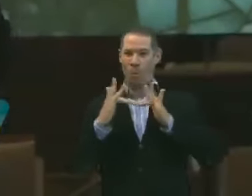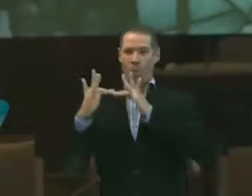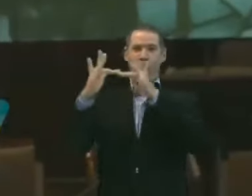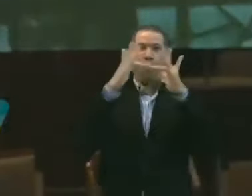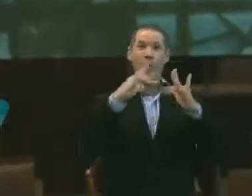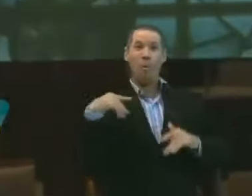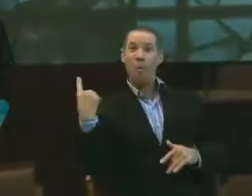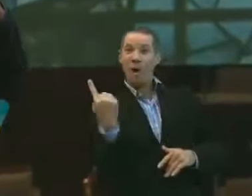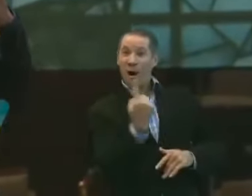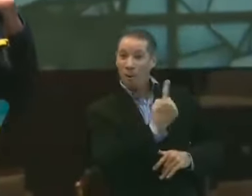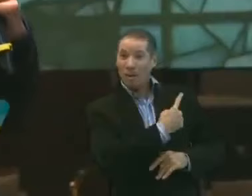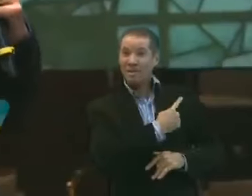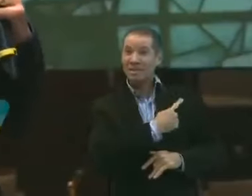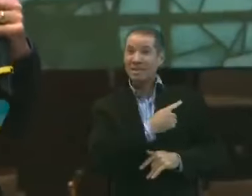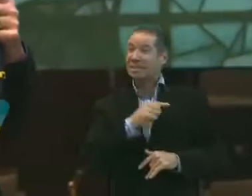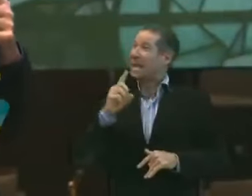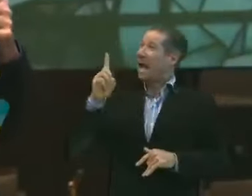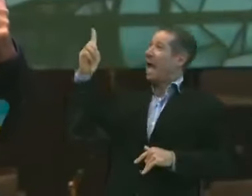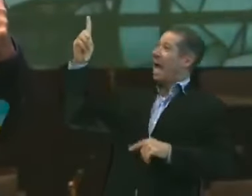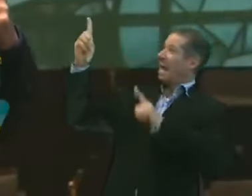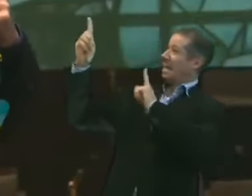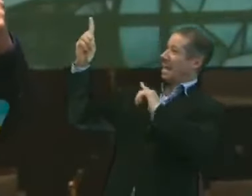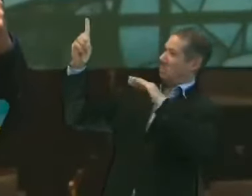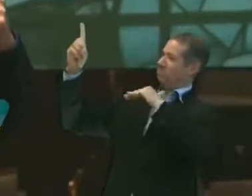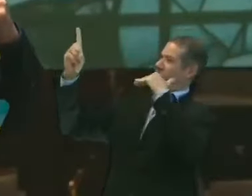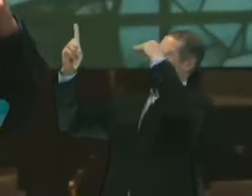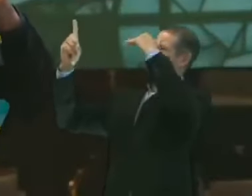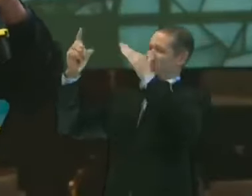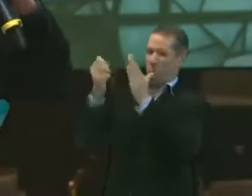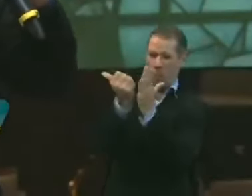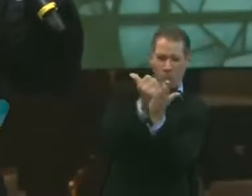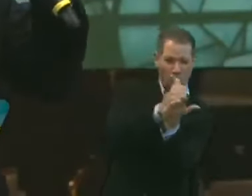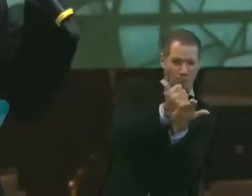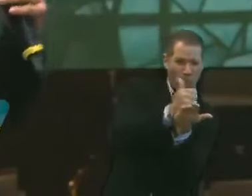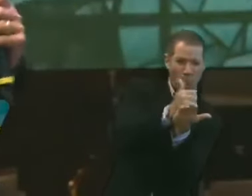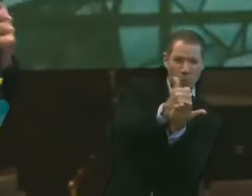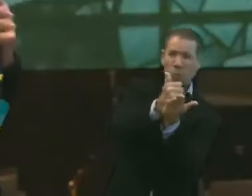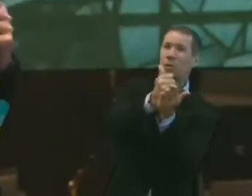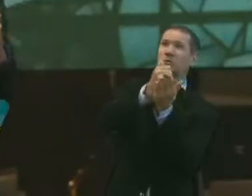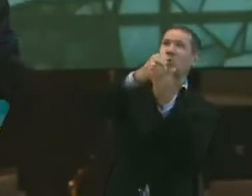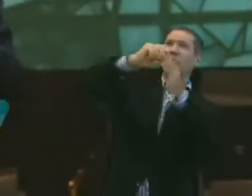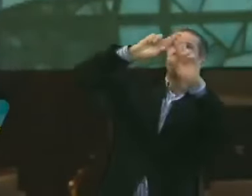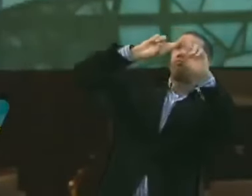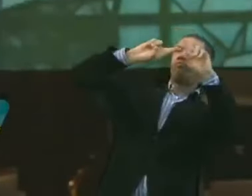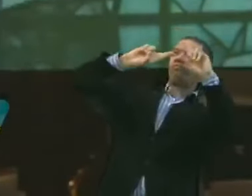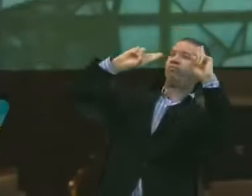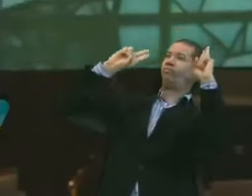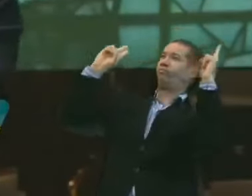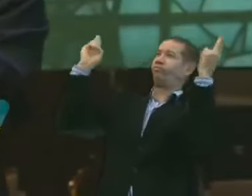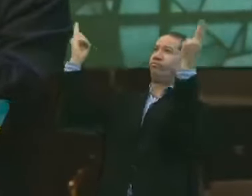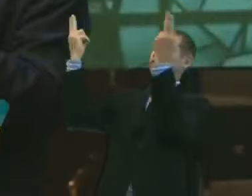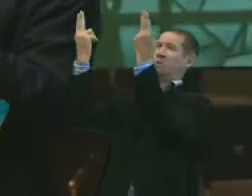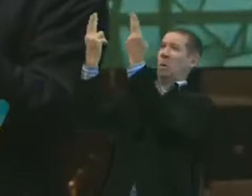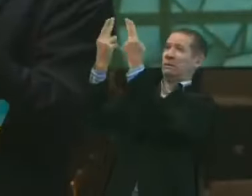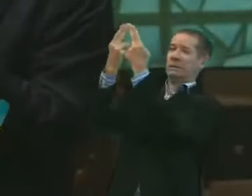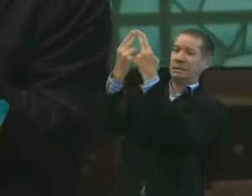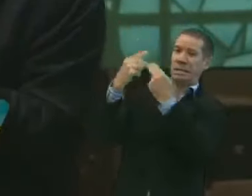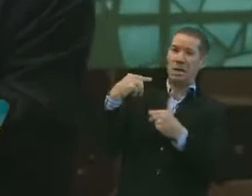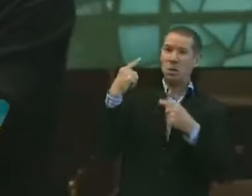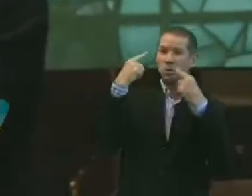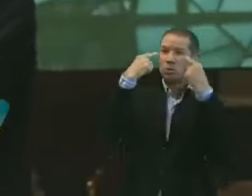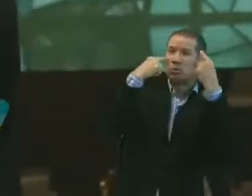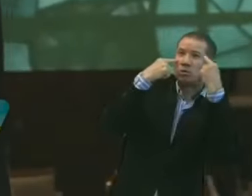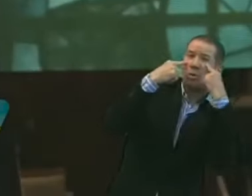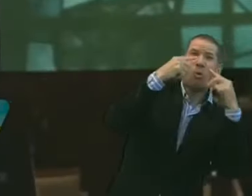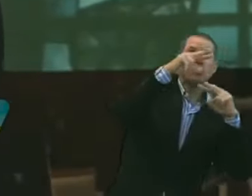Esse que tem toda autoridade, o controle de todo o universo. Aquilo que os nossos olhos podem